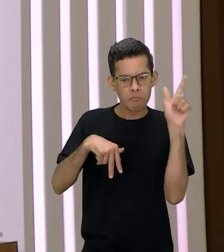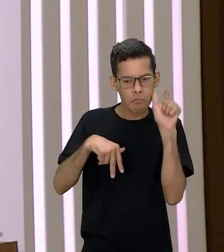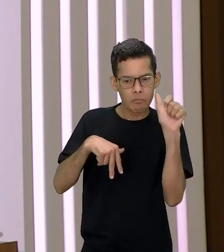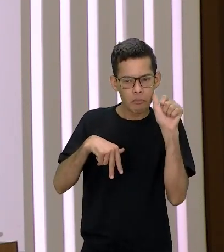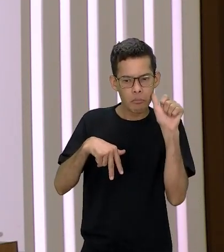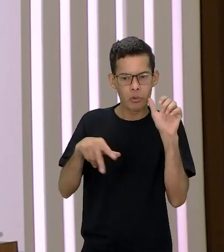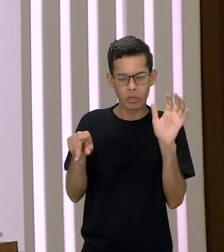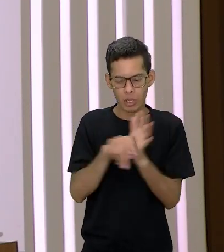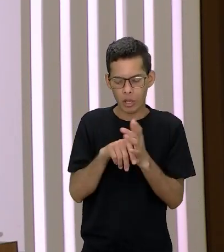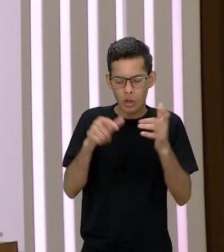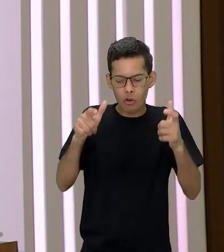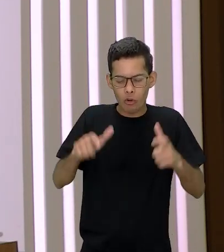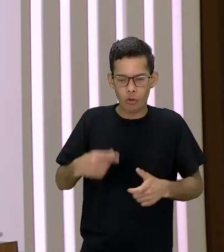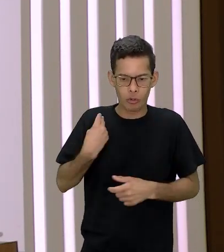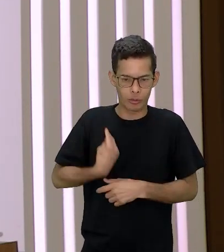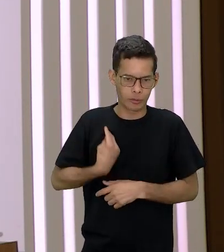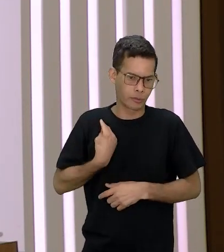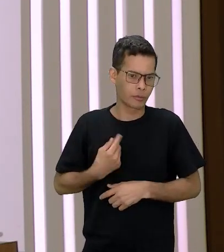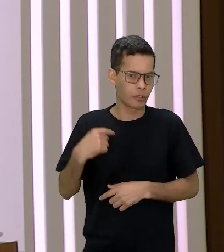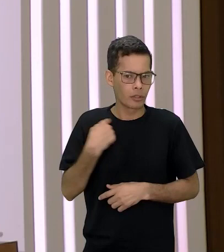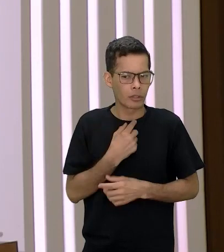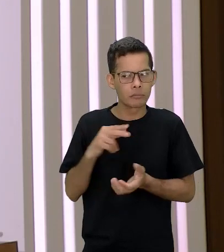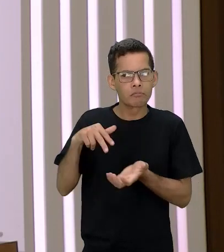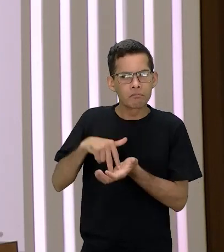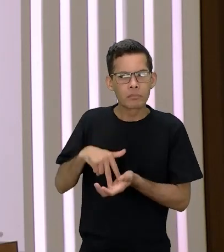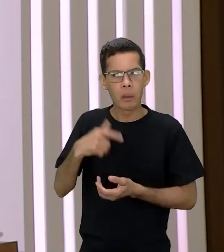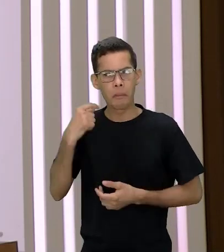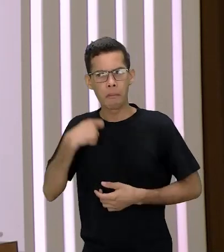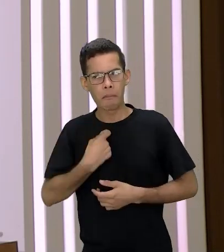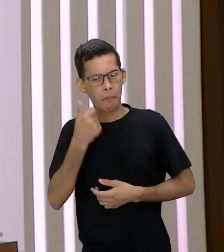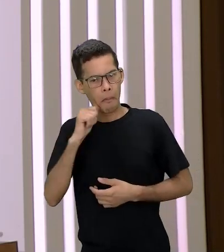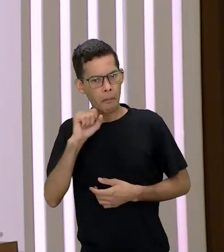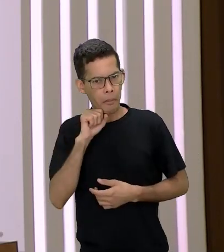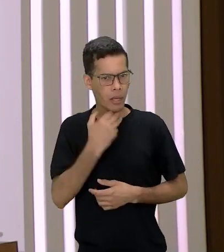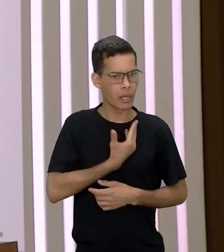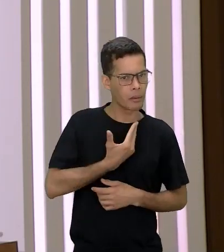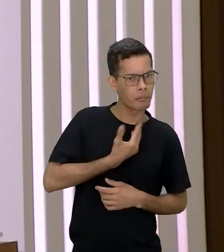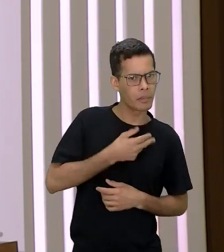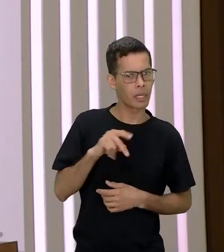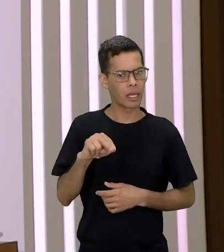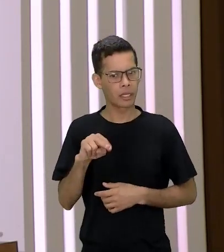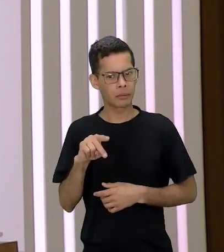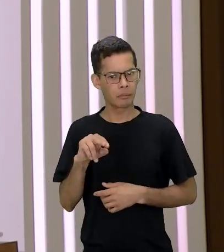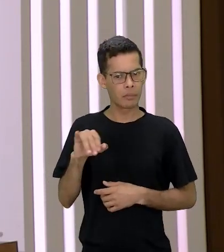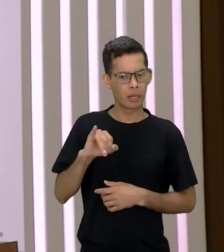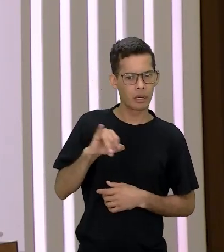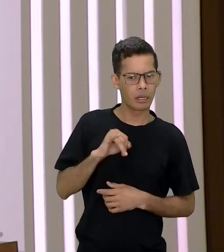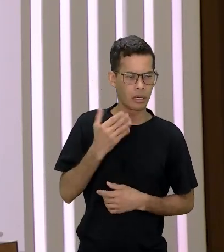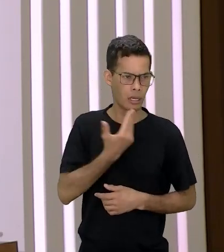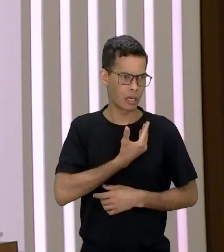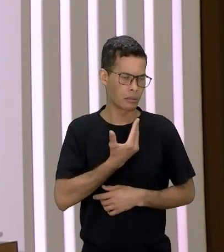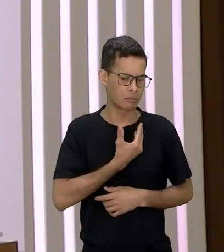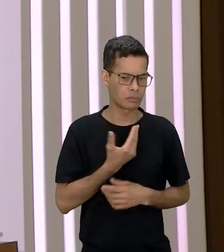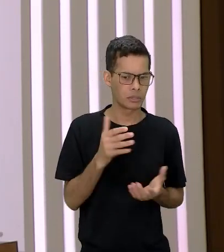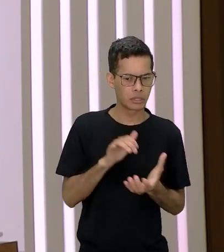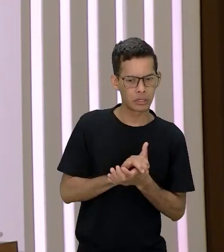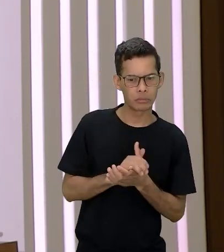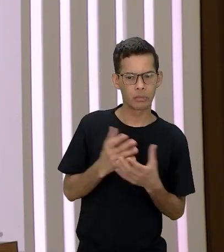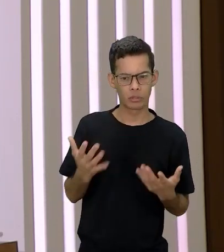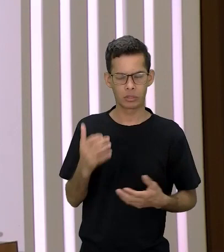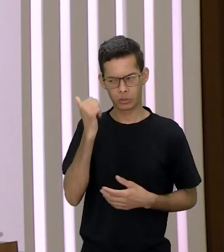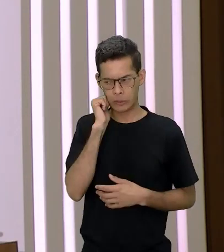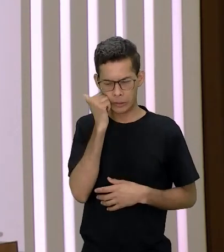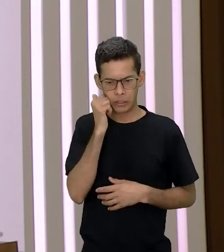falamos quando cuidamos falamos do lugar da mãe da amiga da irmã da esposa mas também falamos do lugar das cientistas